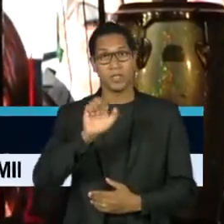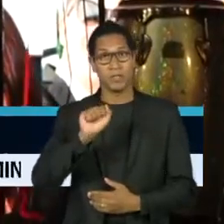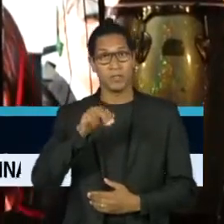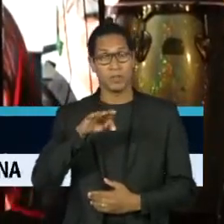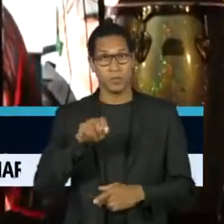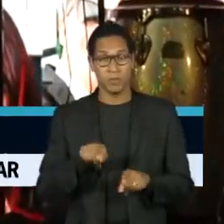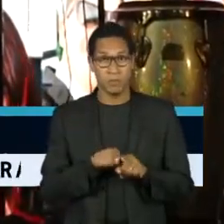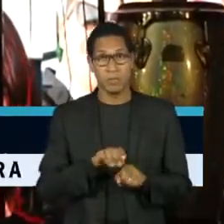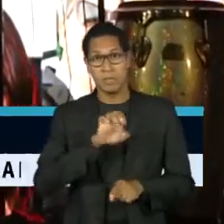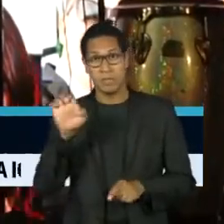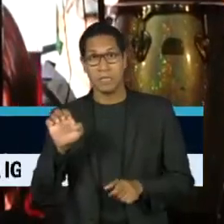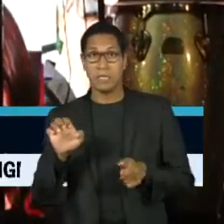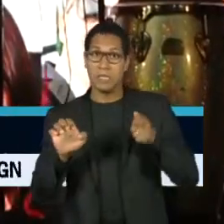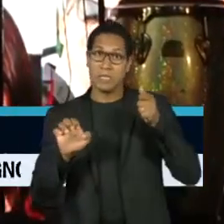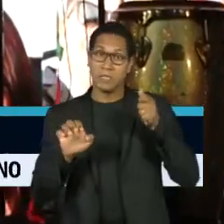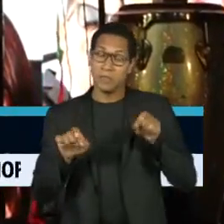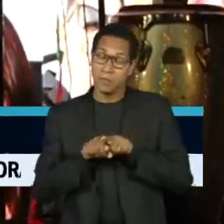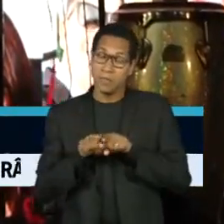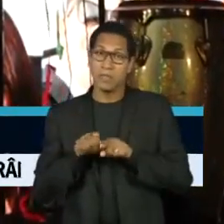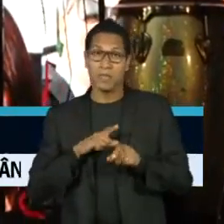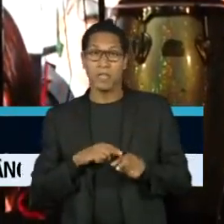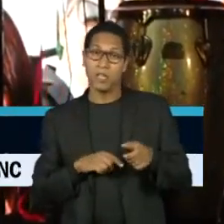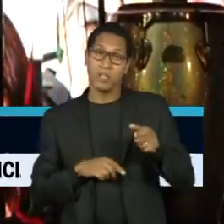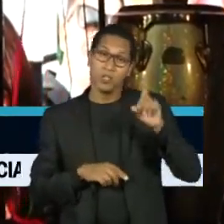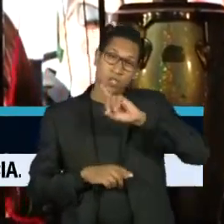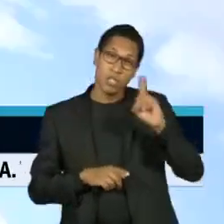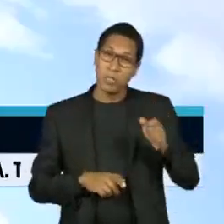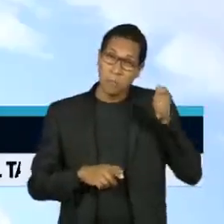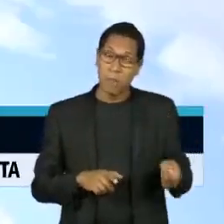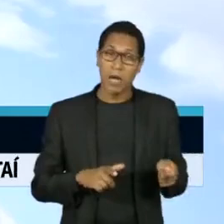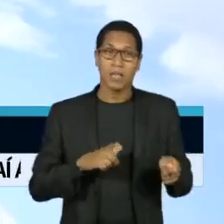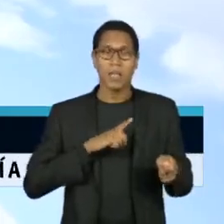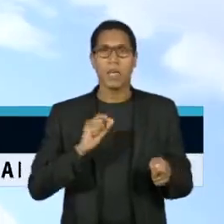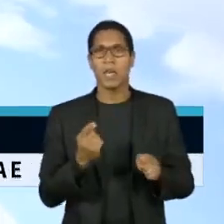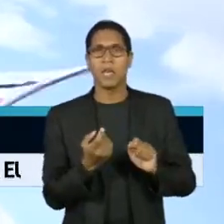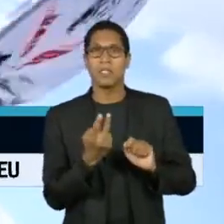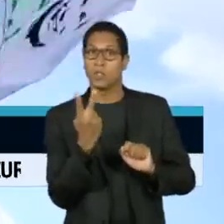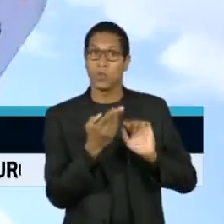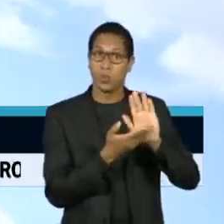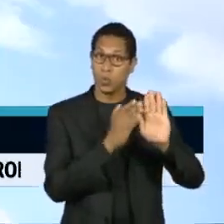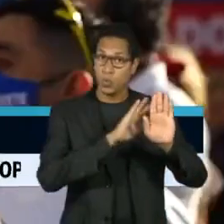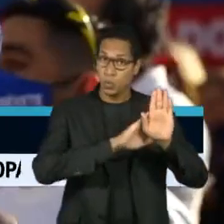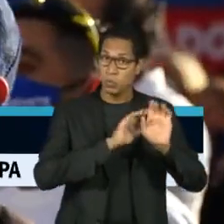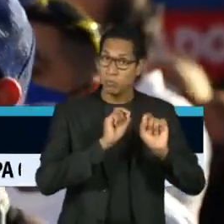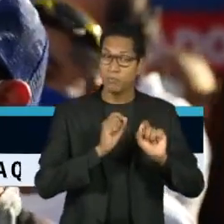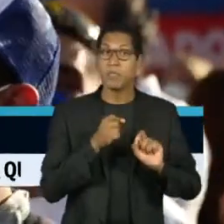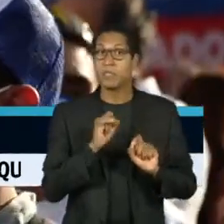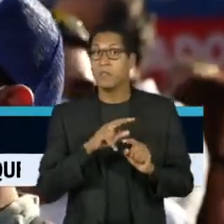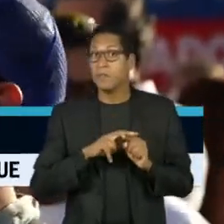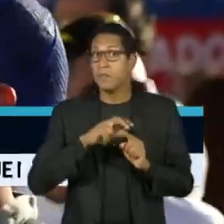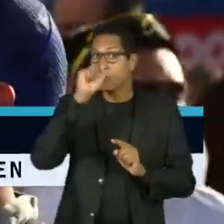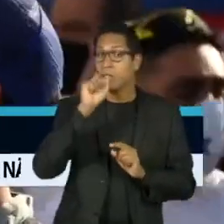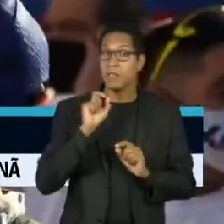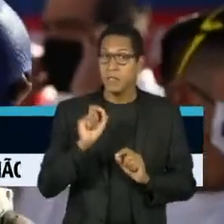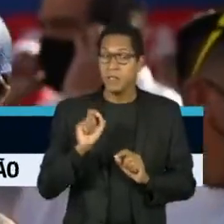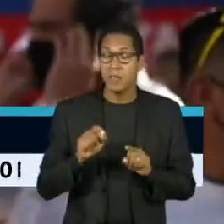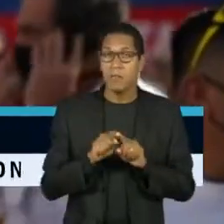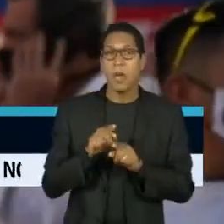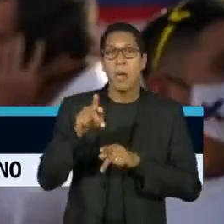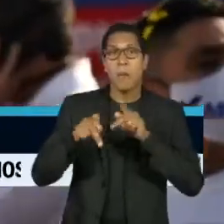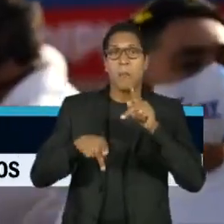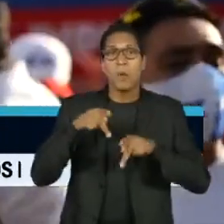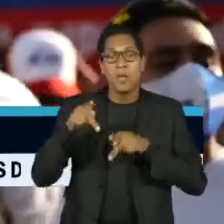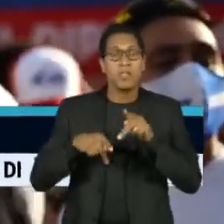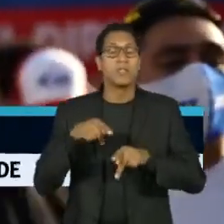disputarão a presidência no segundo turno, no dia 19 de dezembro. Se vencer, Kast deve manter a política econômica liberal